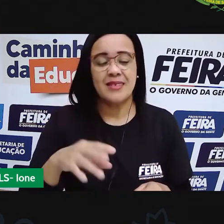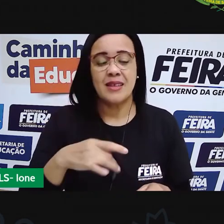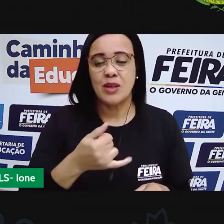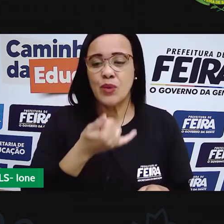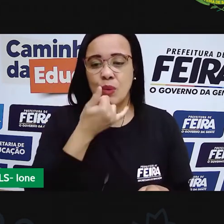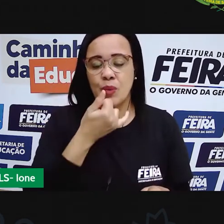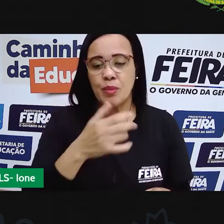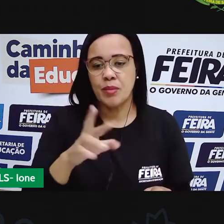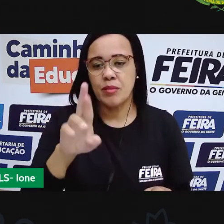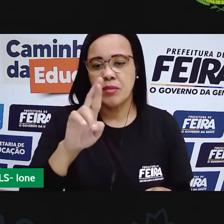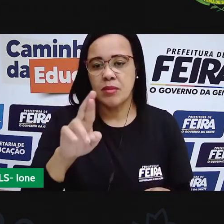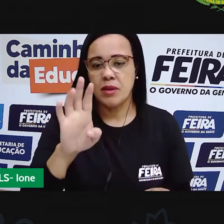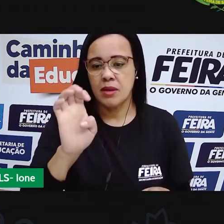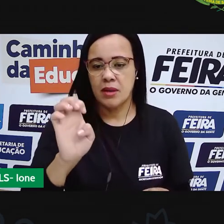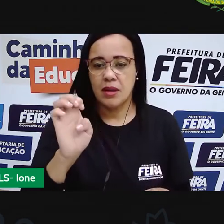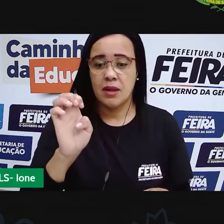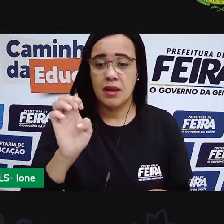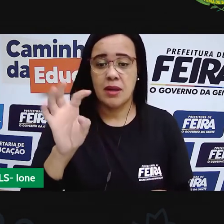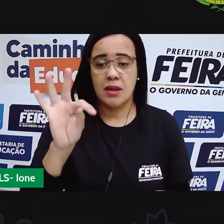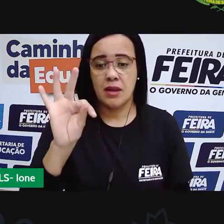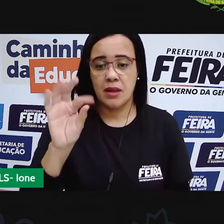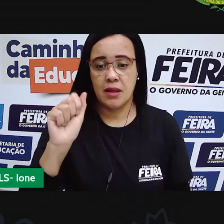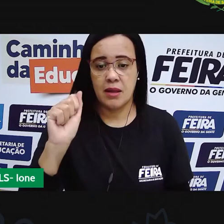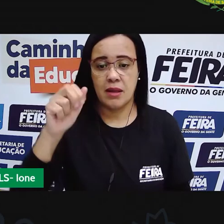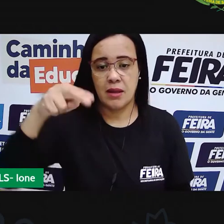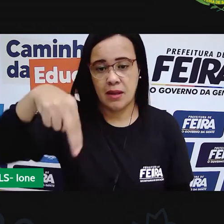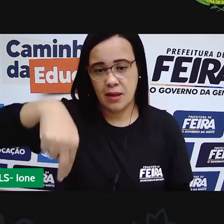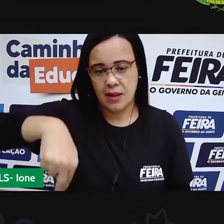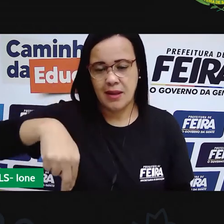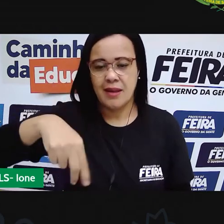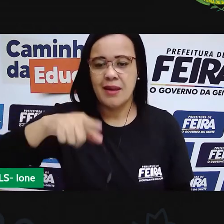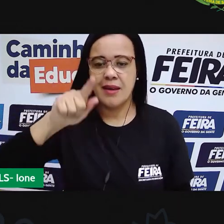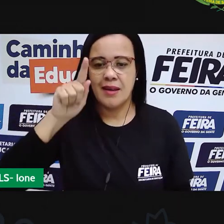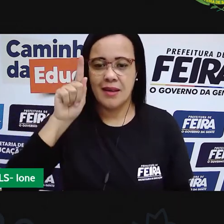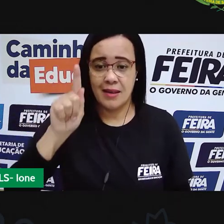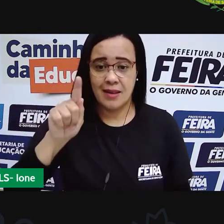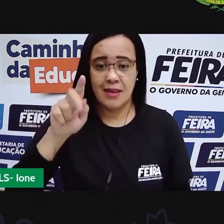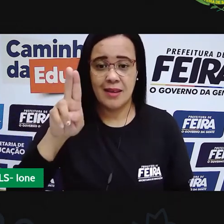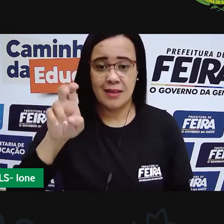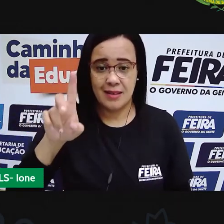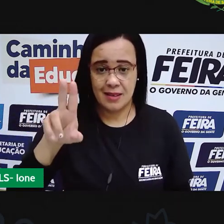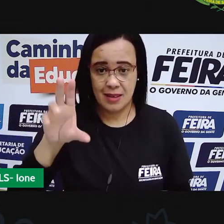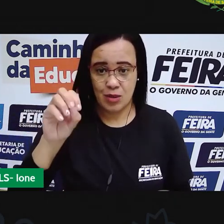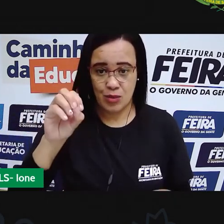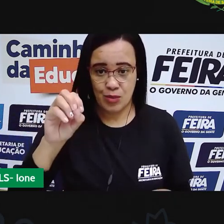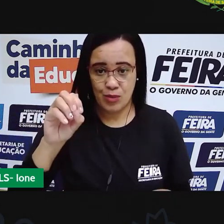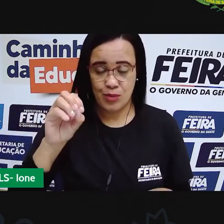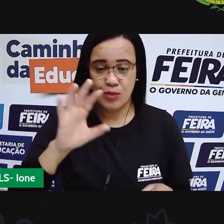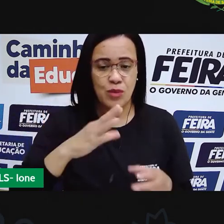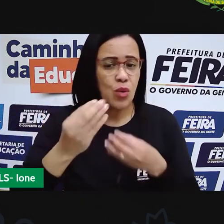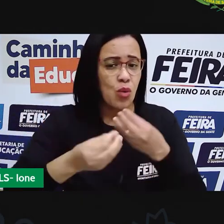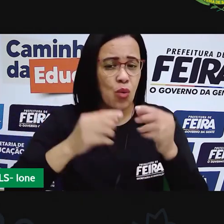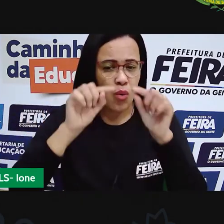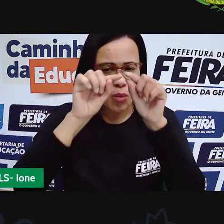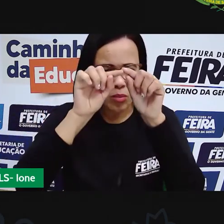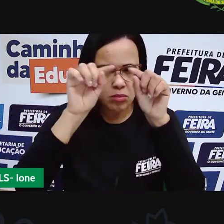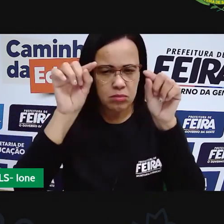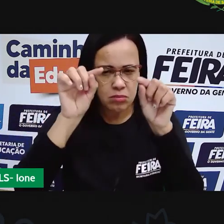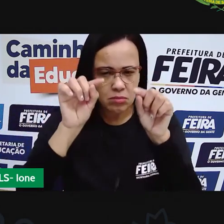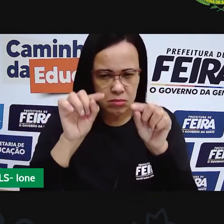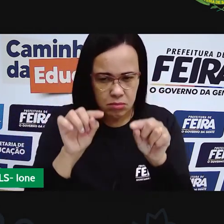quatro lados quatro partes mas será que o tamanho desses